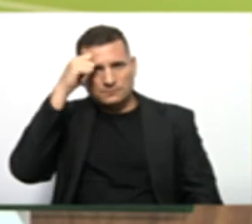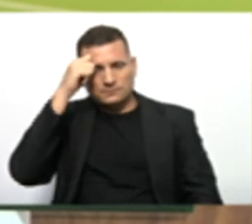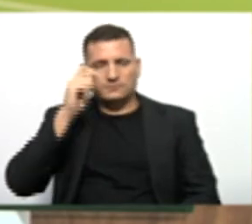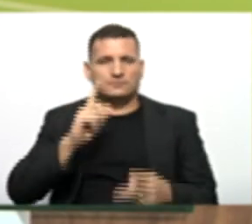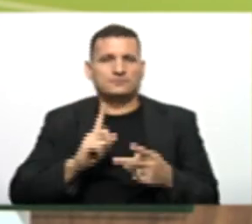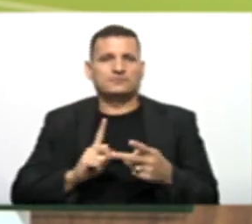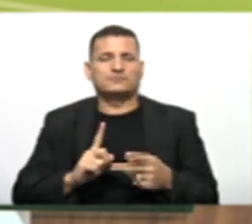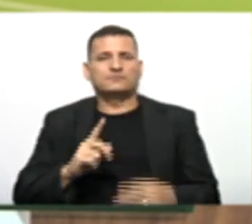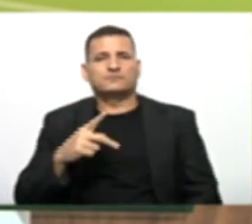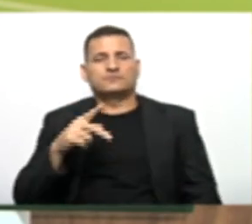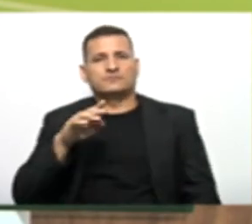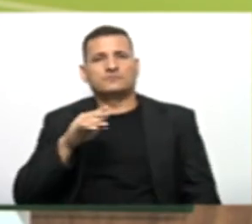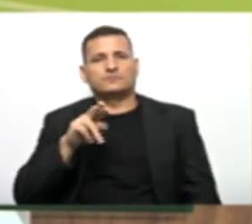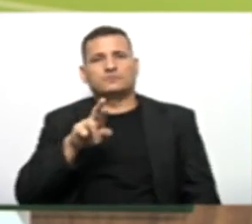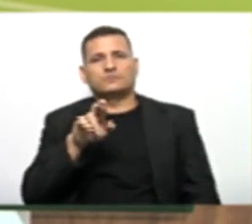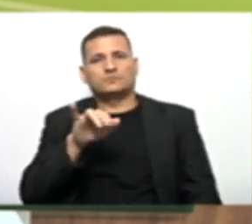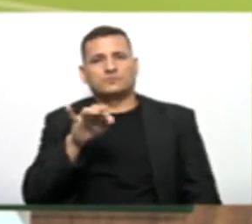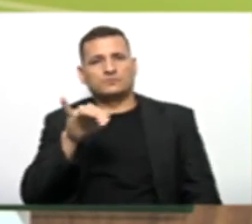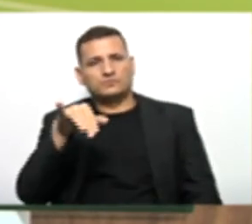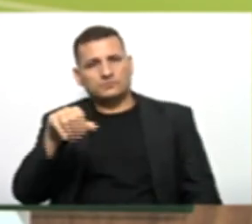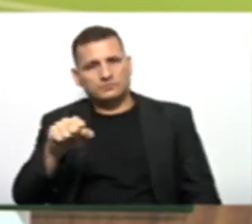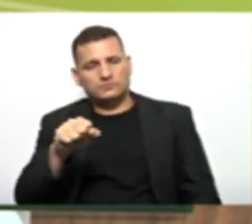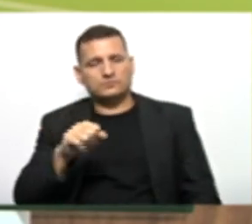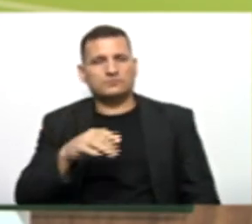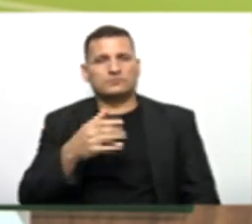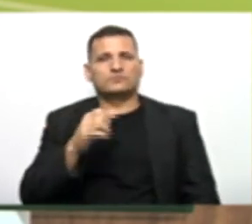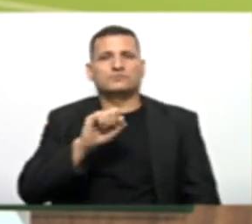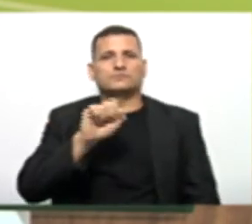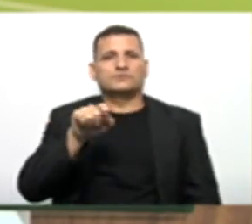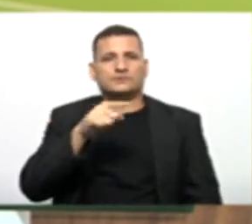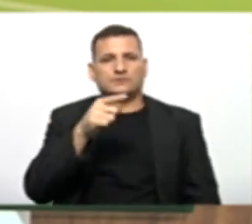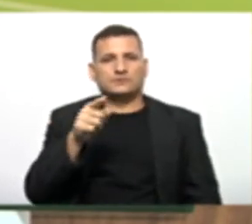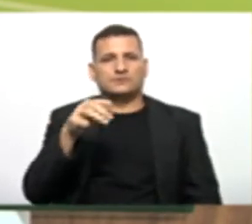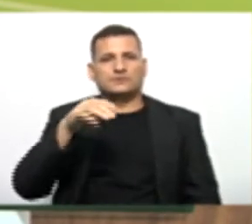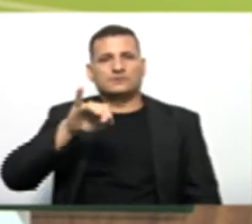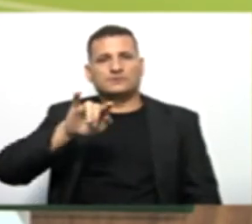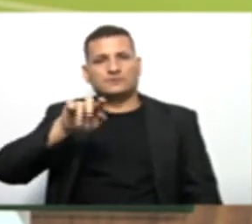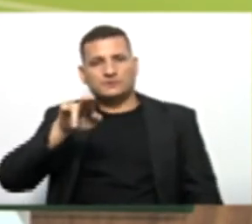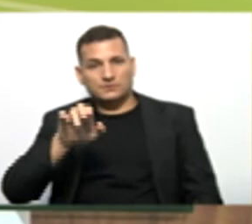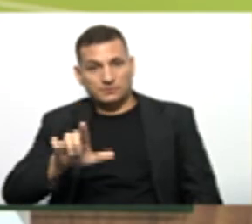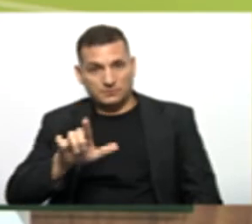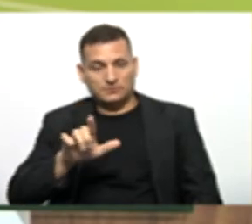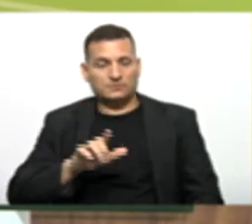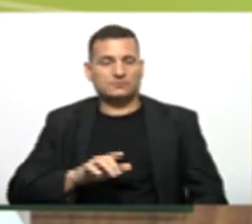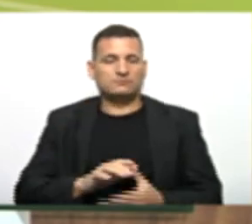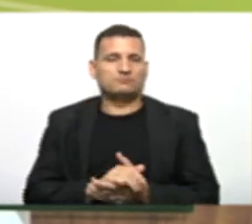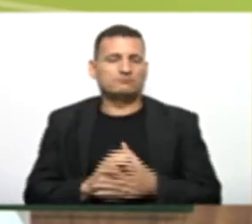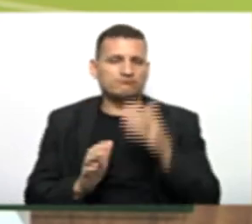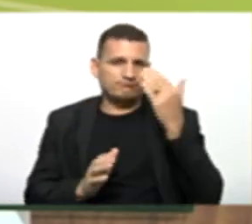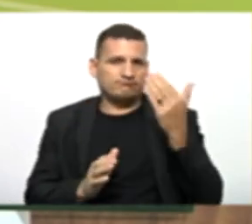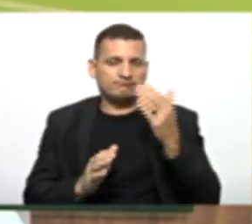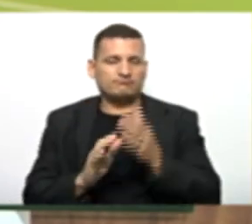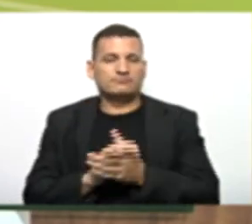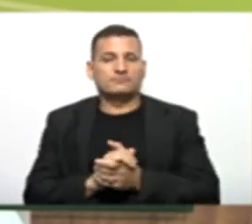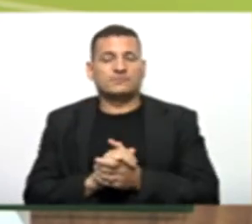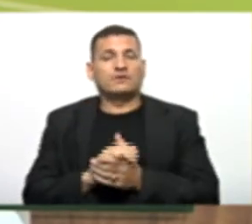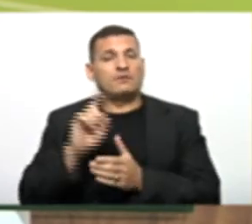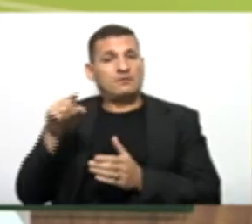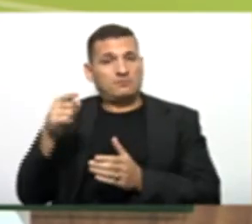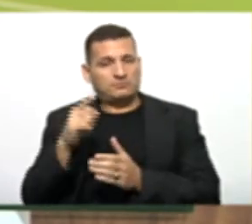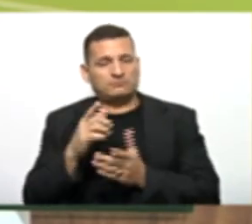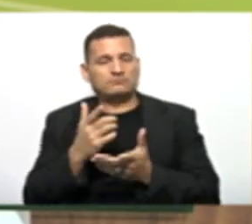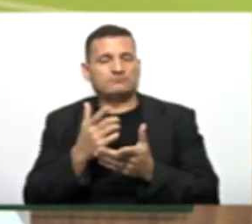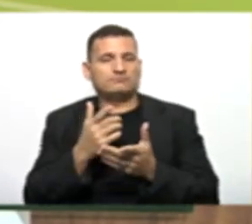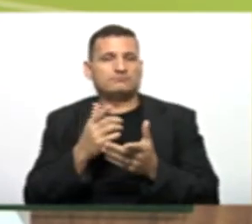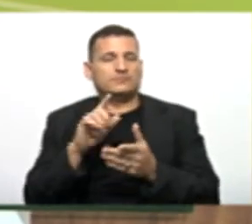Polo Presencial De São Miguel Participaram aqui Mandaram para a gente Obrigado galera E nós vamos comentar aqui Durante a resolução